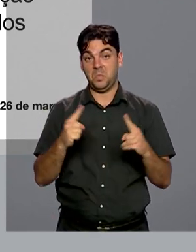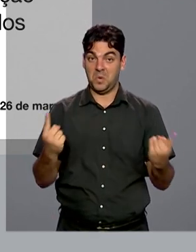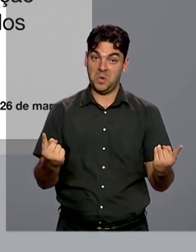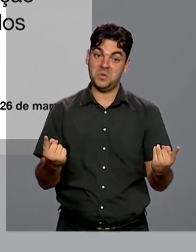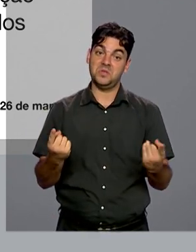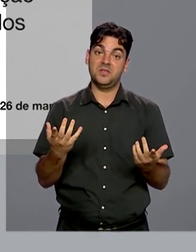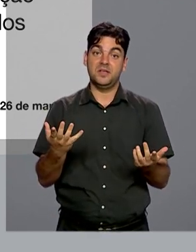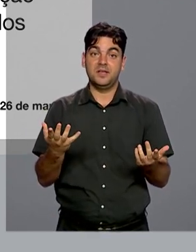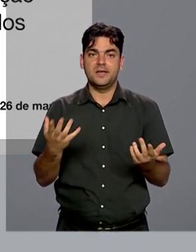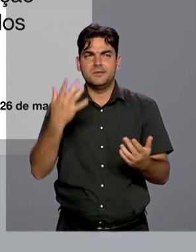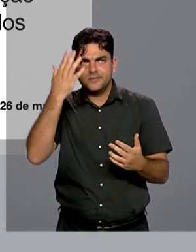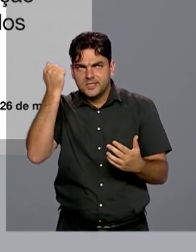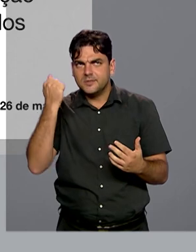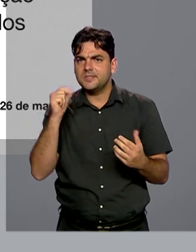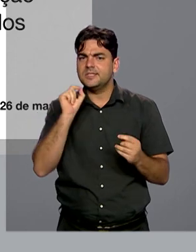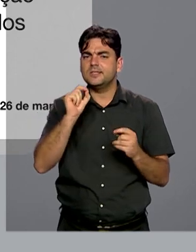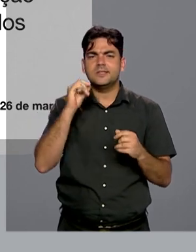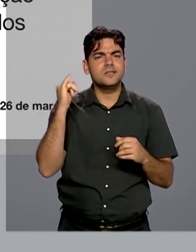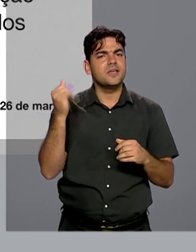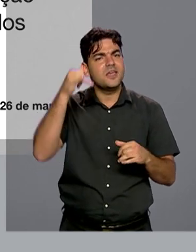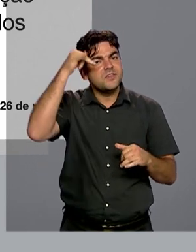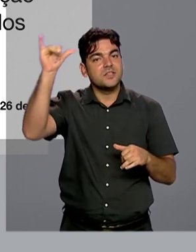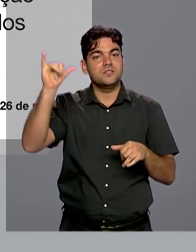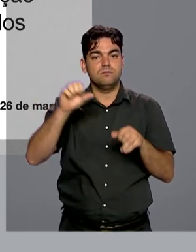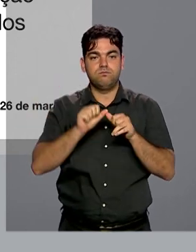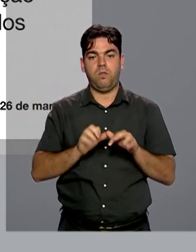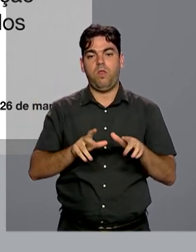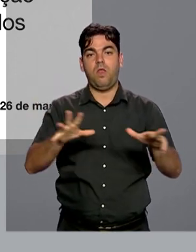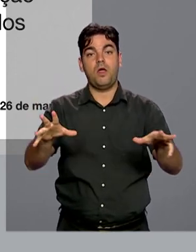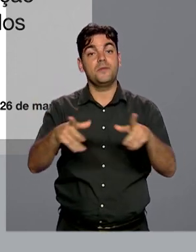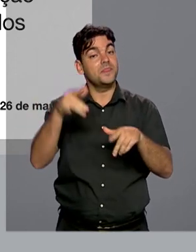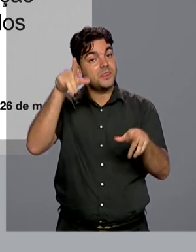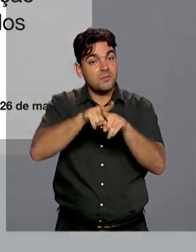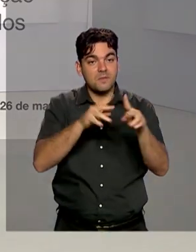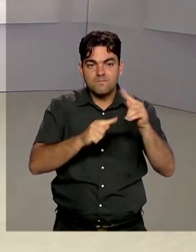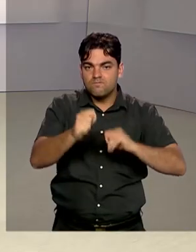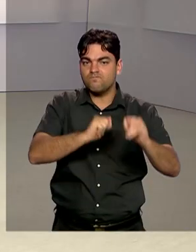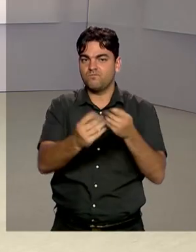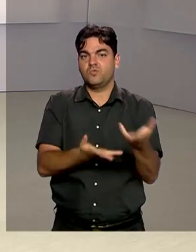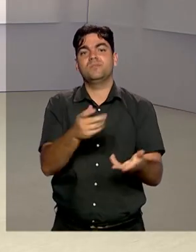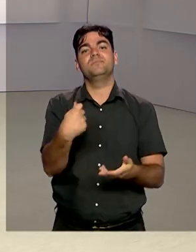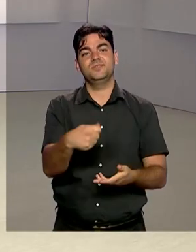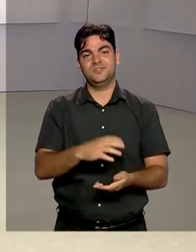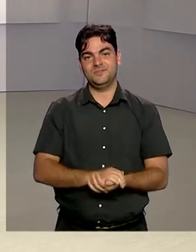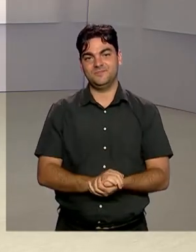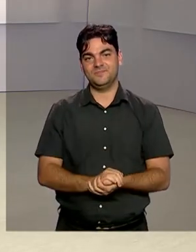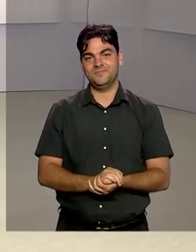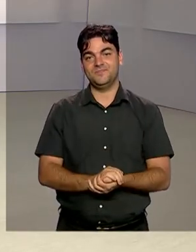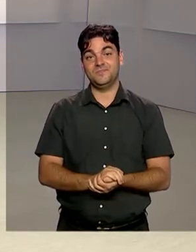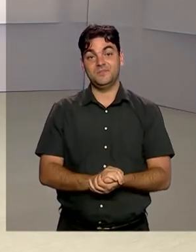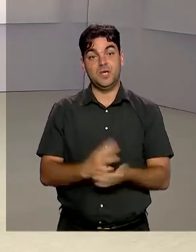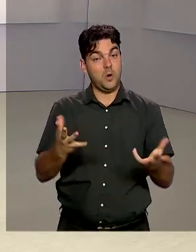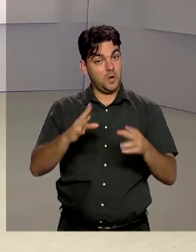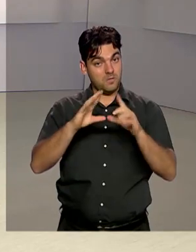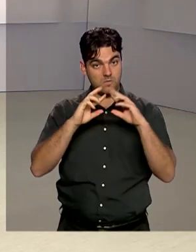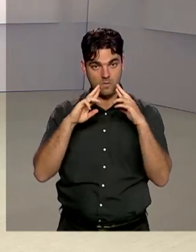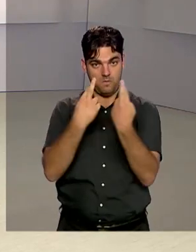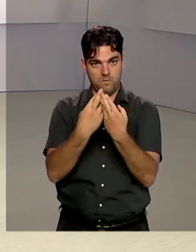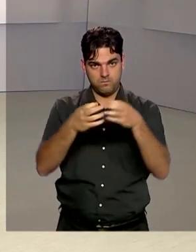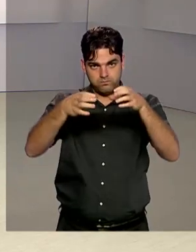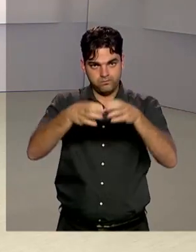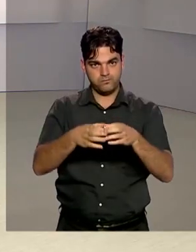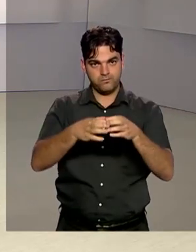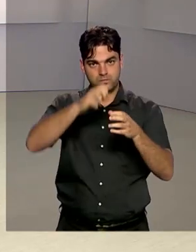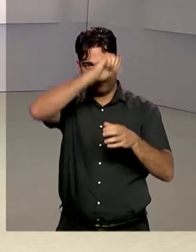coincidem que é fundamental evitar um colapso econômico. E após a primeira reunião do Conselho Nacional da